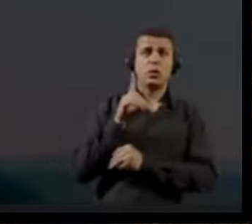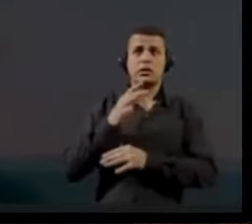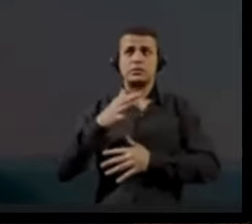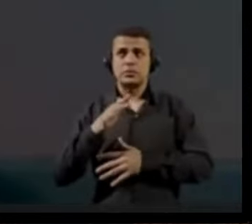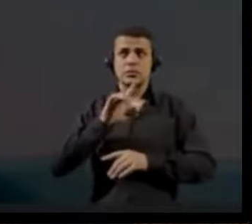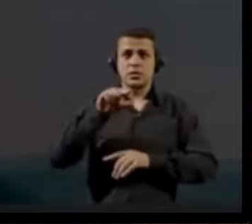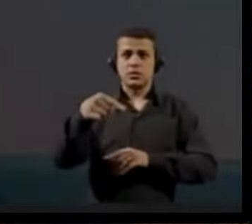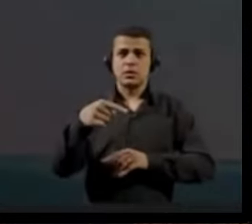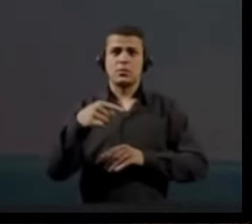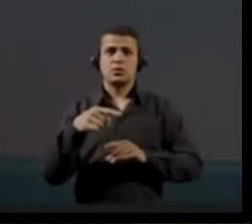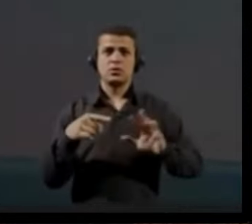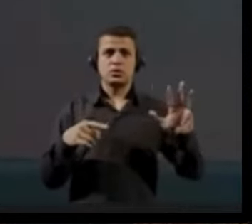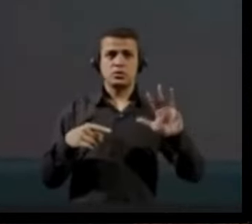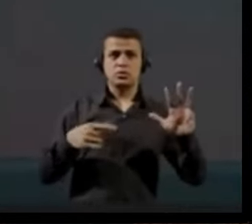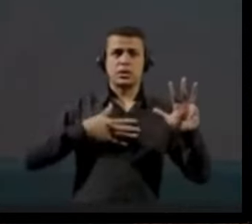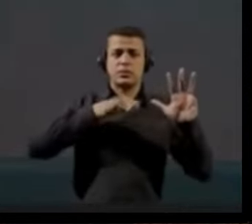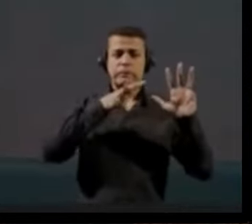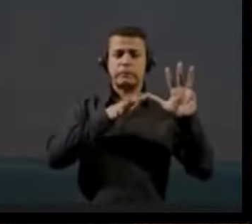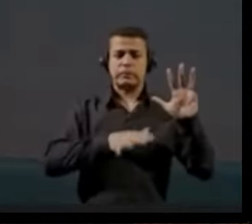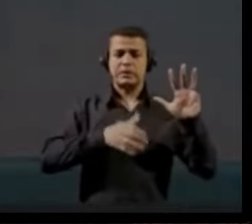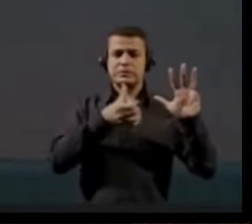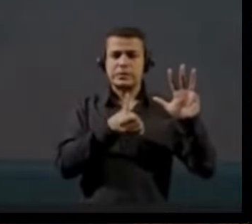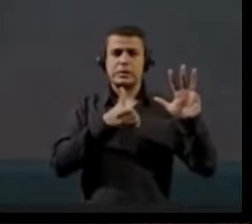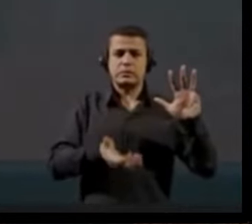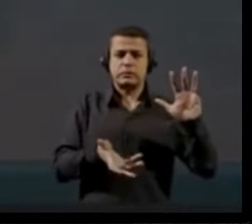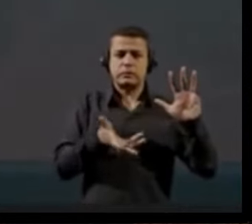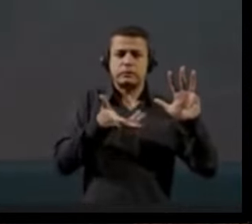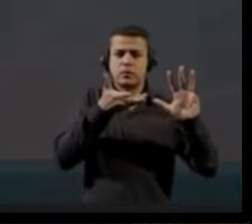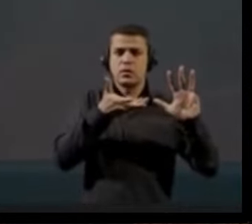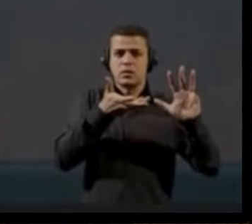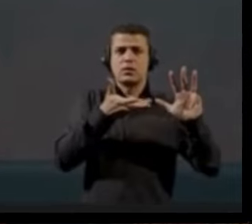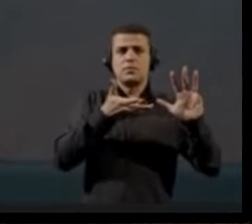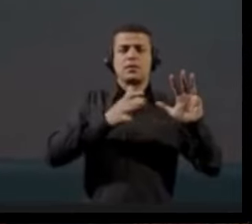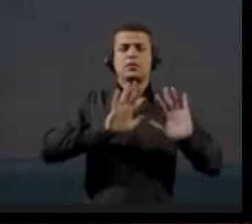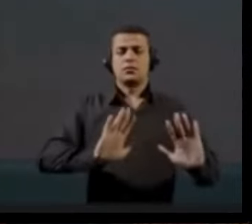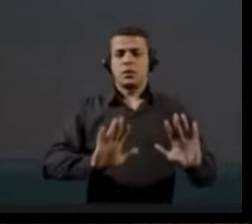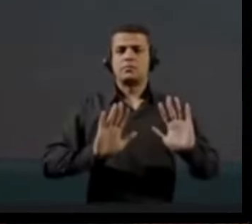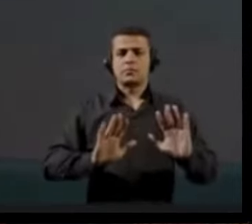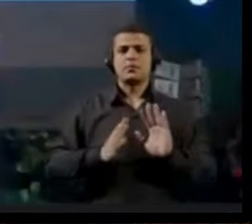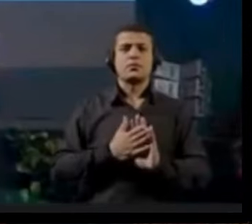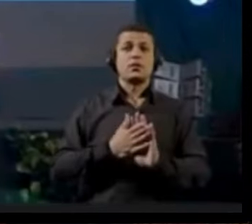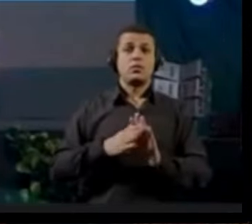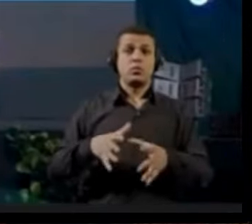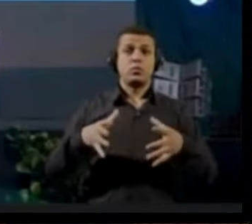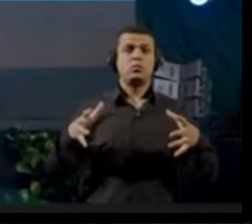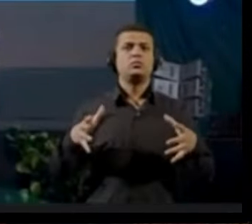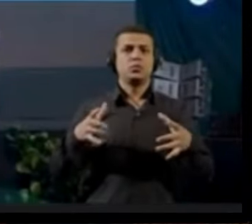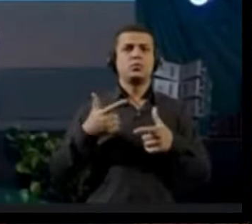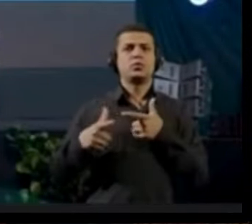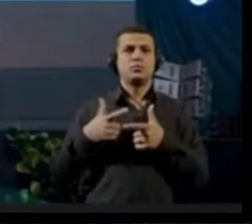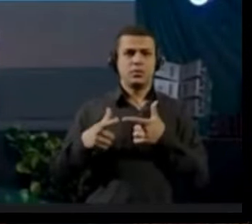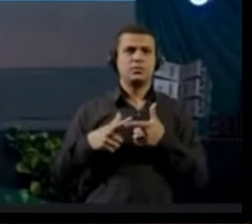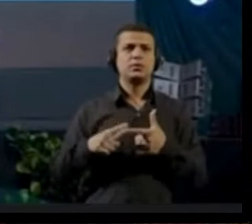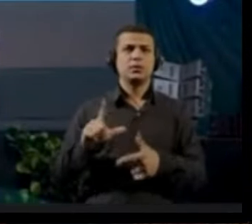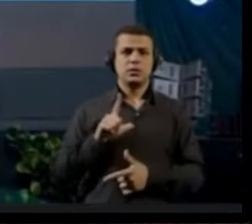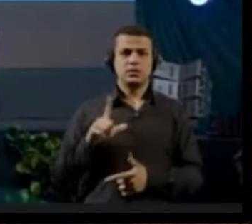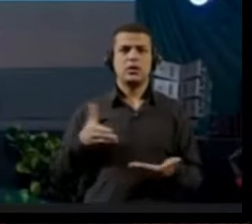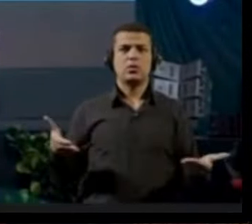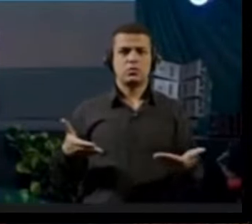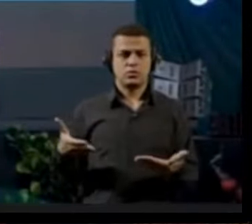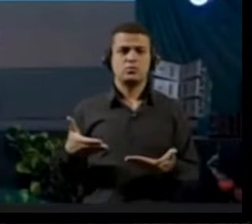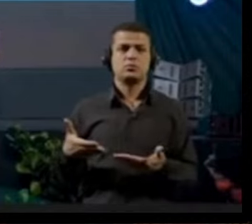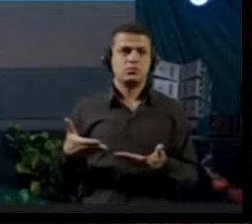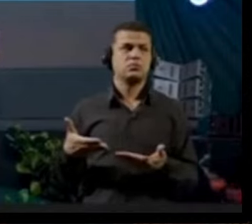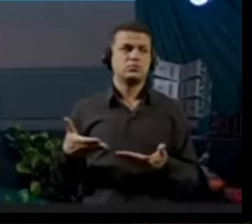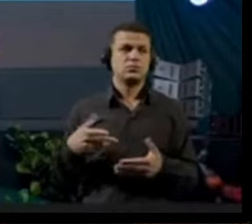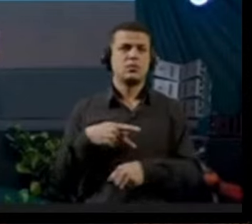depois que o Lula só fala besteira, dólar está a quase 6 reais? Então vocês vejam a dimensão do problema que nós estamos enfrentando no